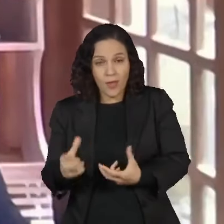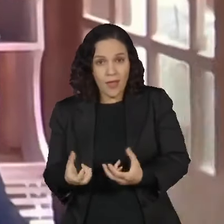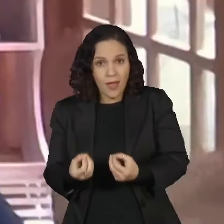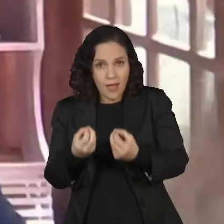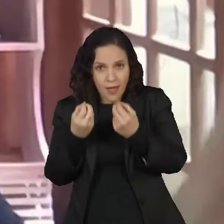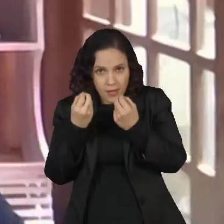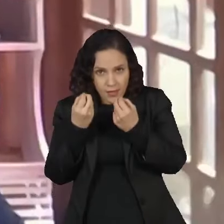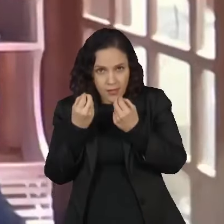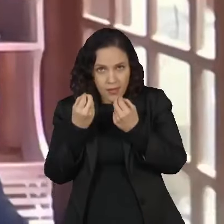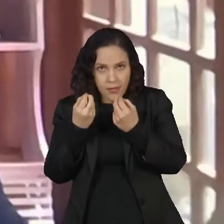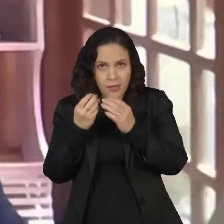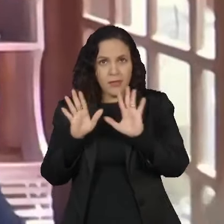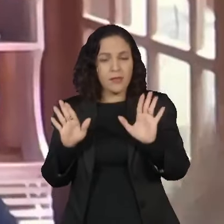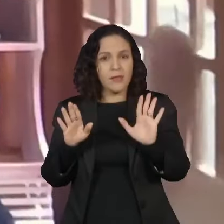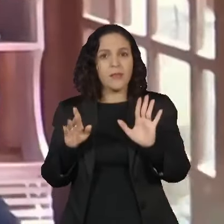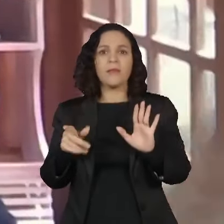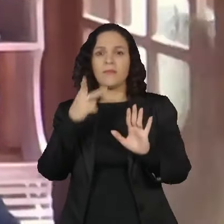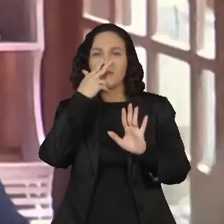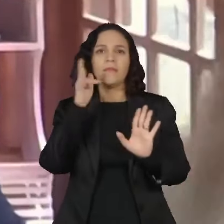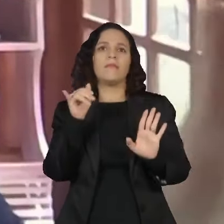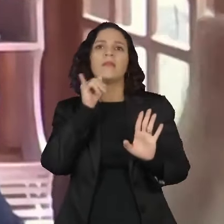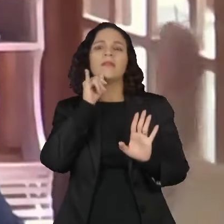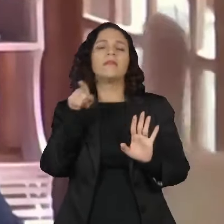paciente fica sem a doença,